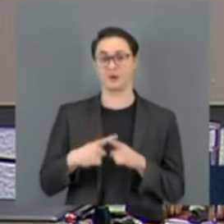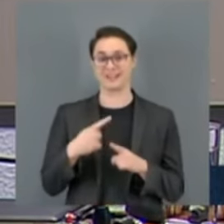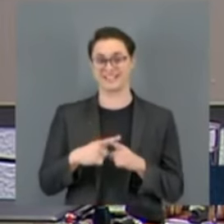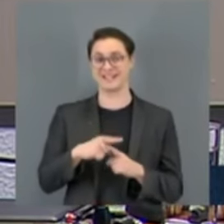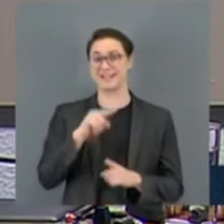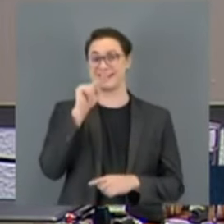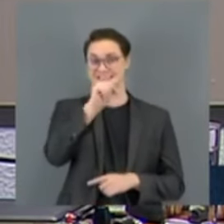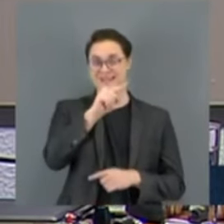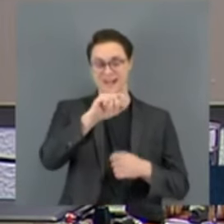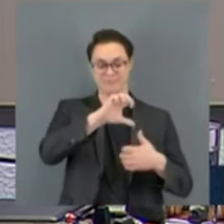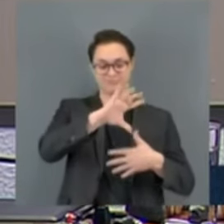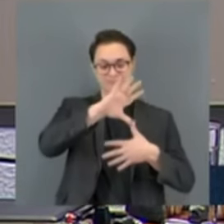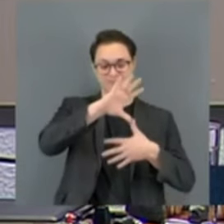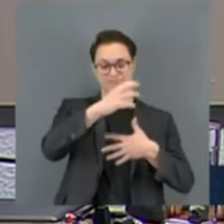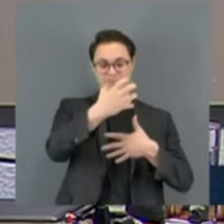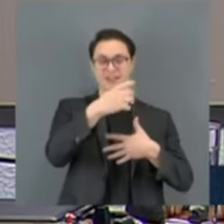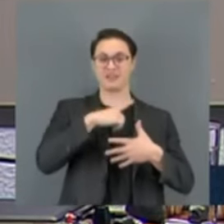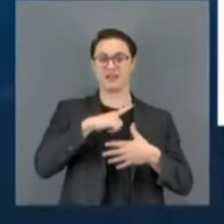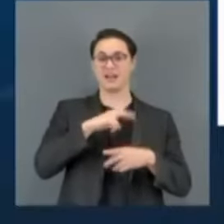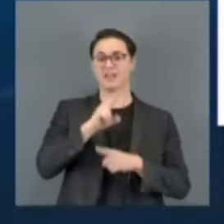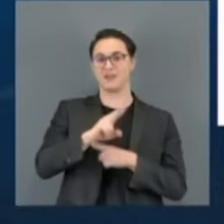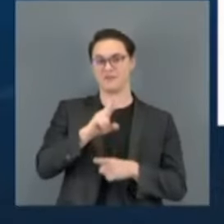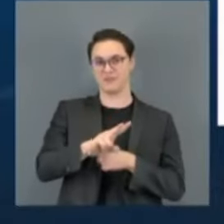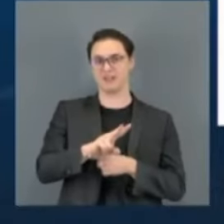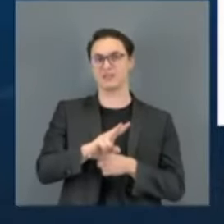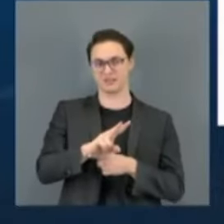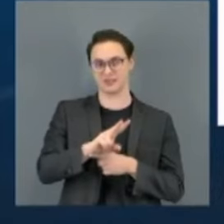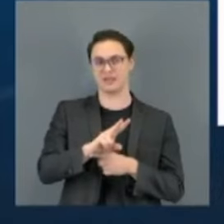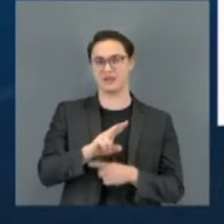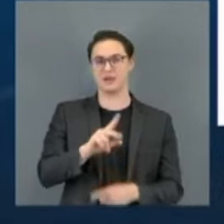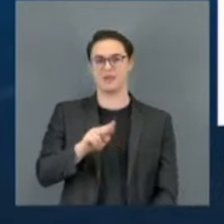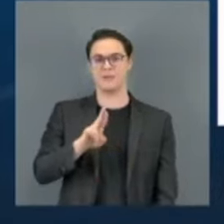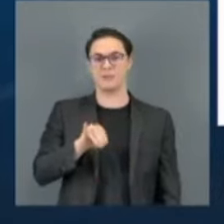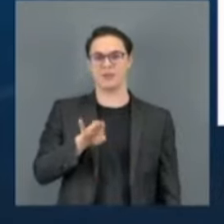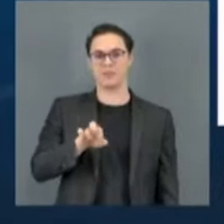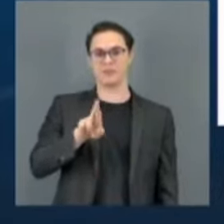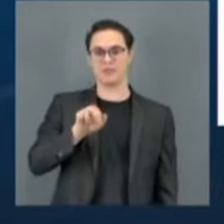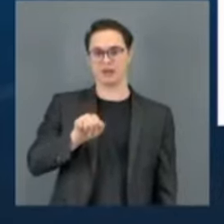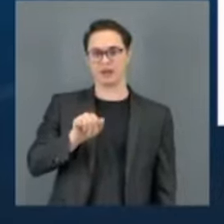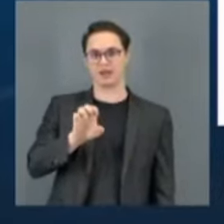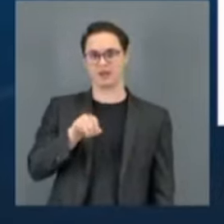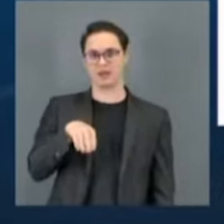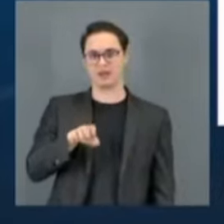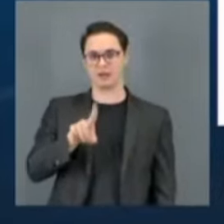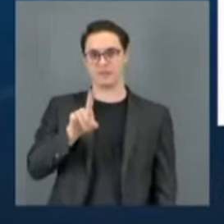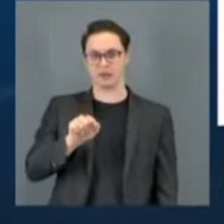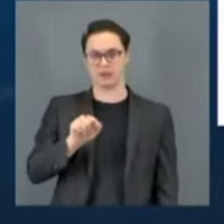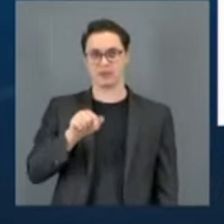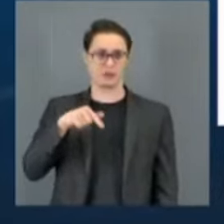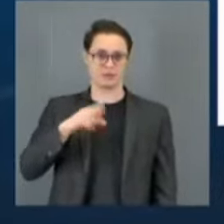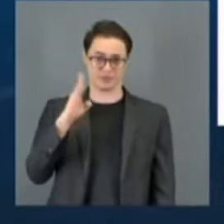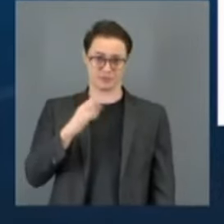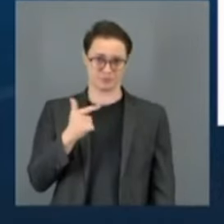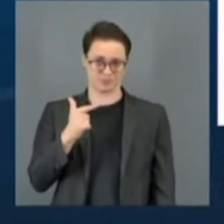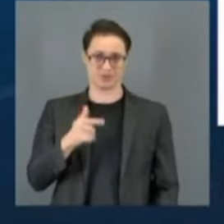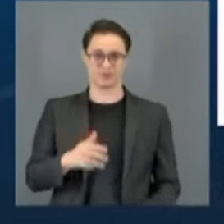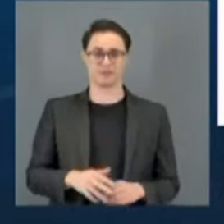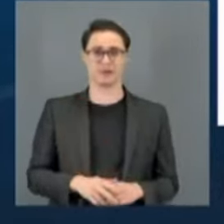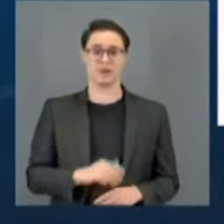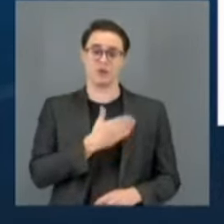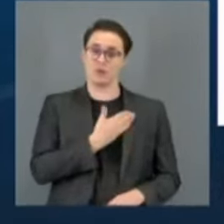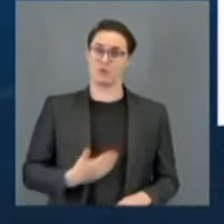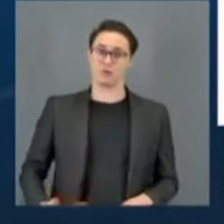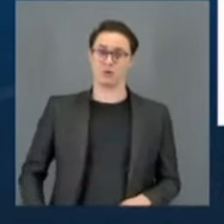eles têm a defesa da primeira emenda. O Brasil não tem. E, pelo que o governo americano entendeu,